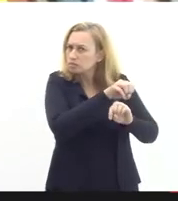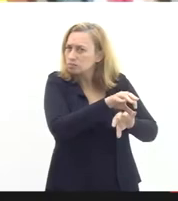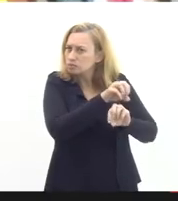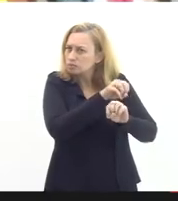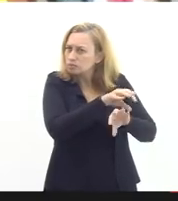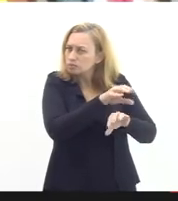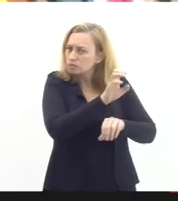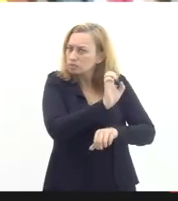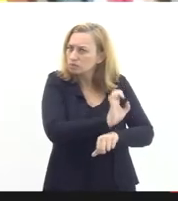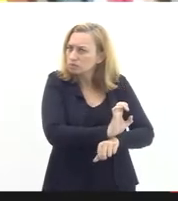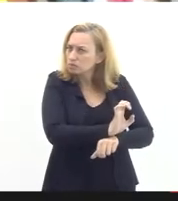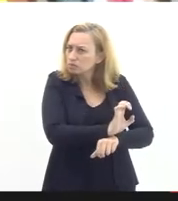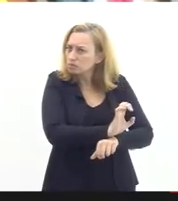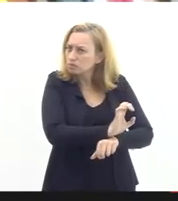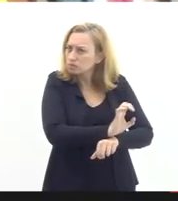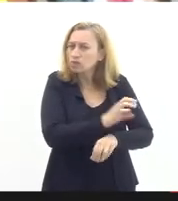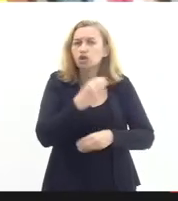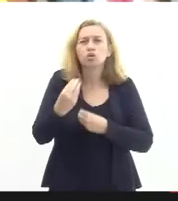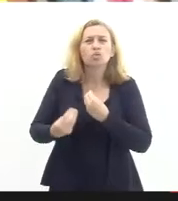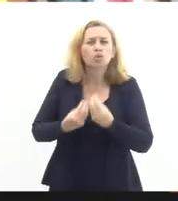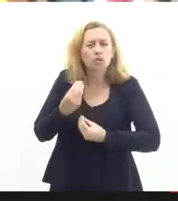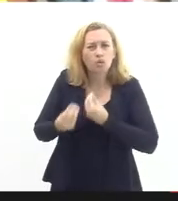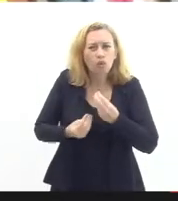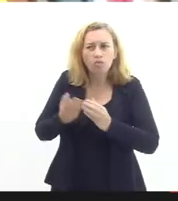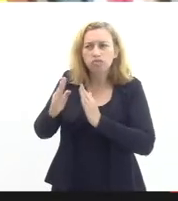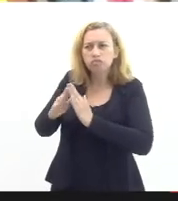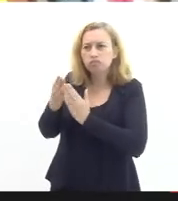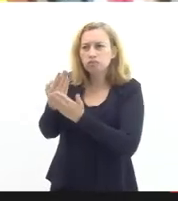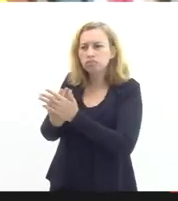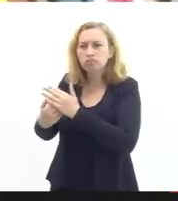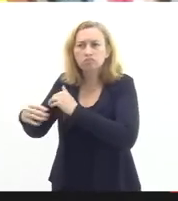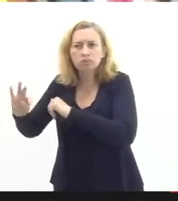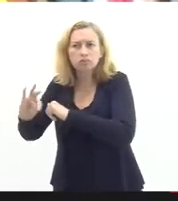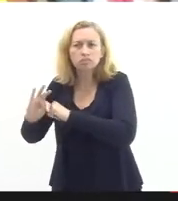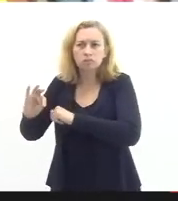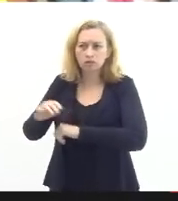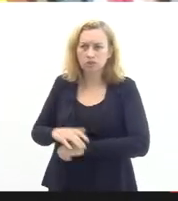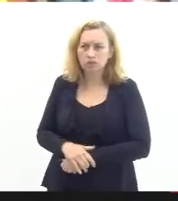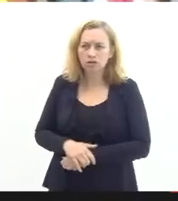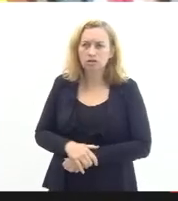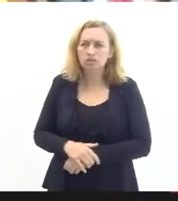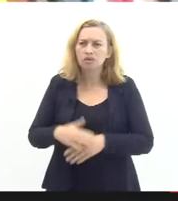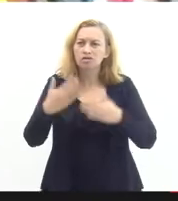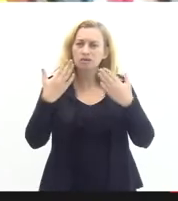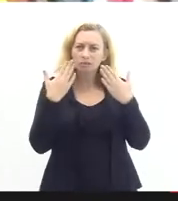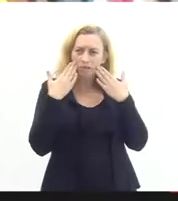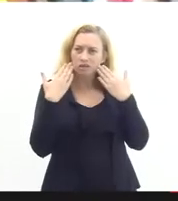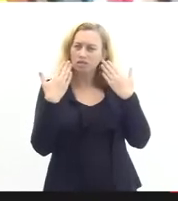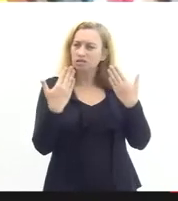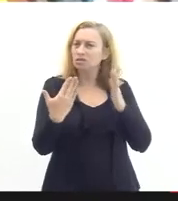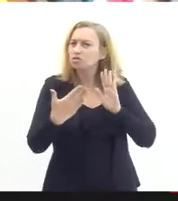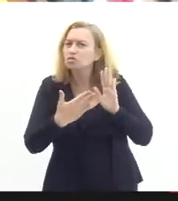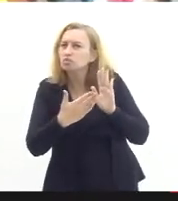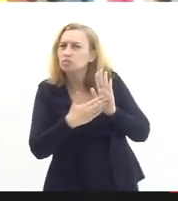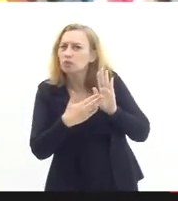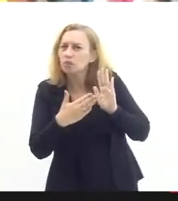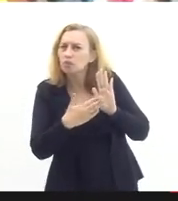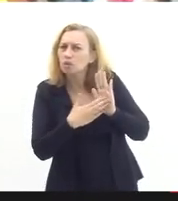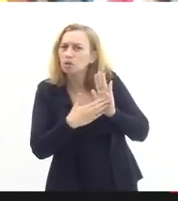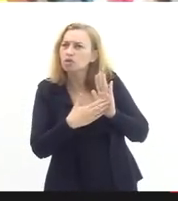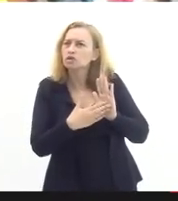do Estado e como a FAETEC vem apresentando propostas